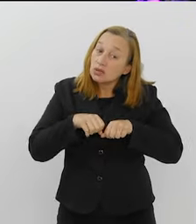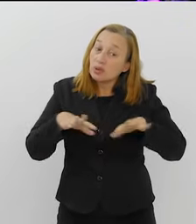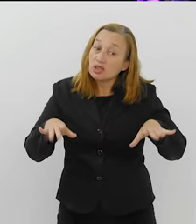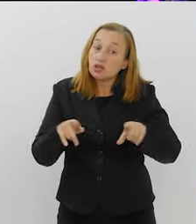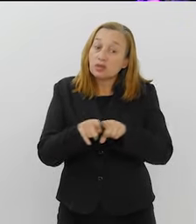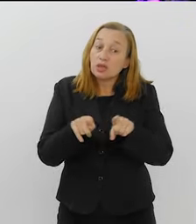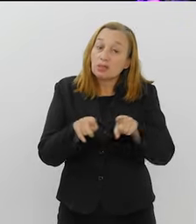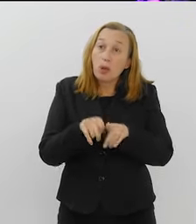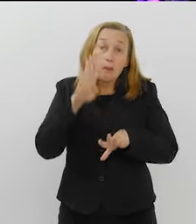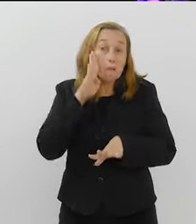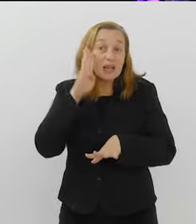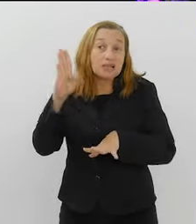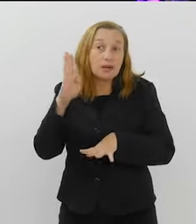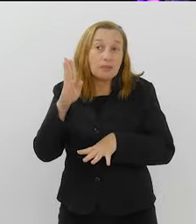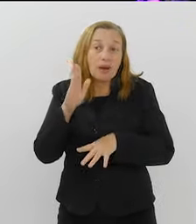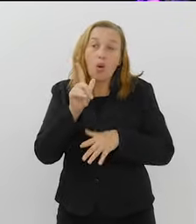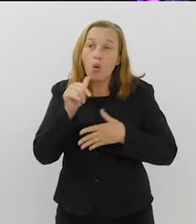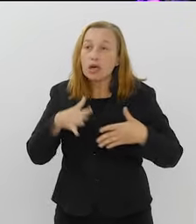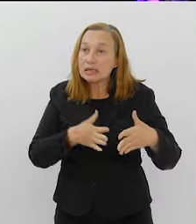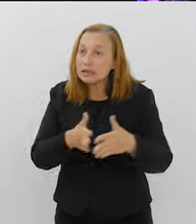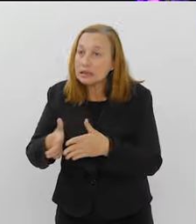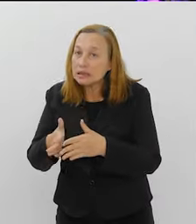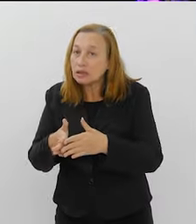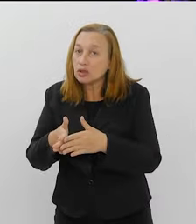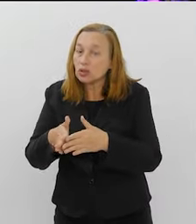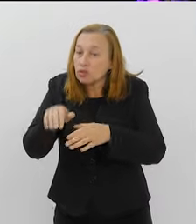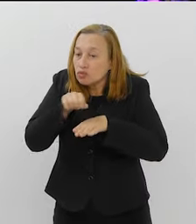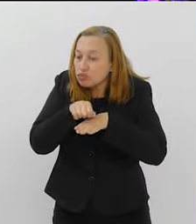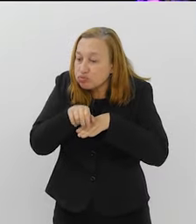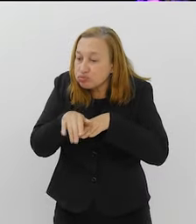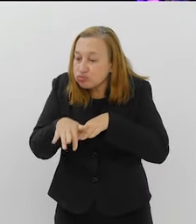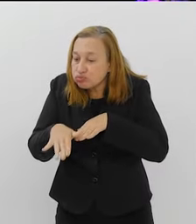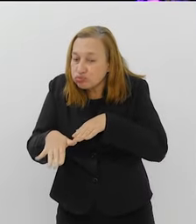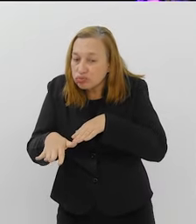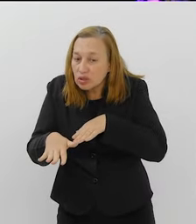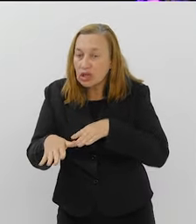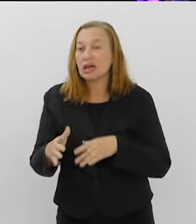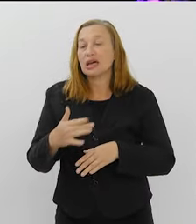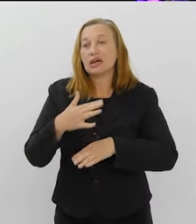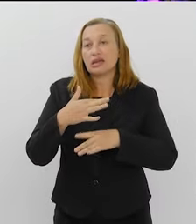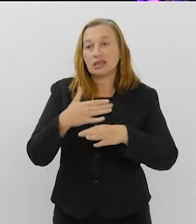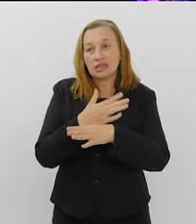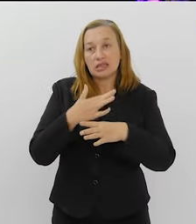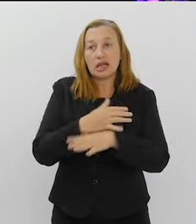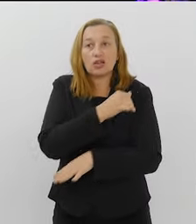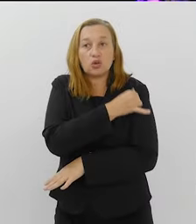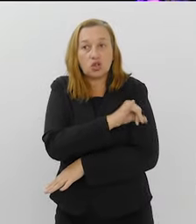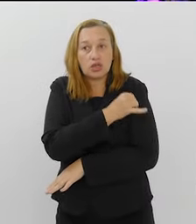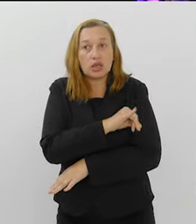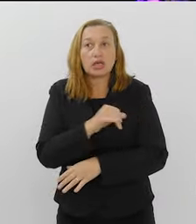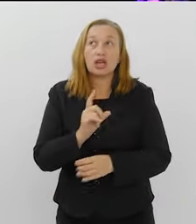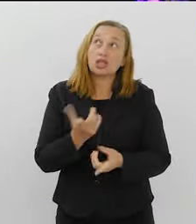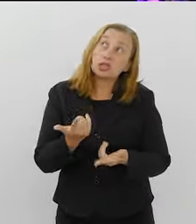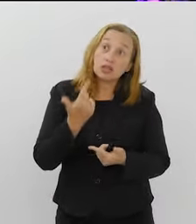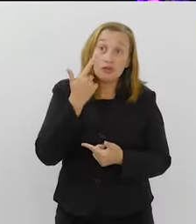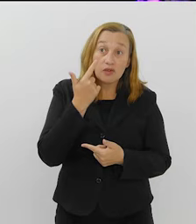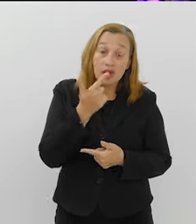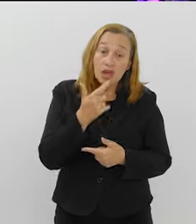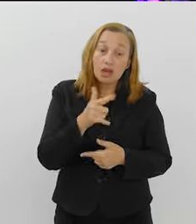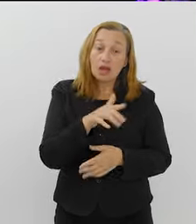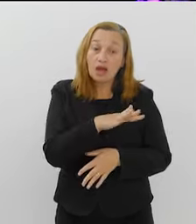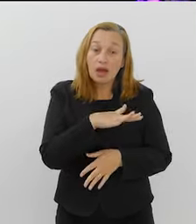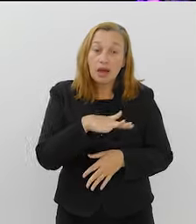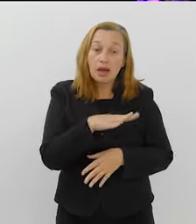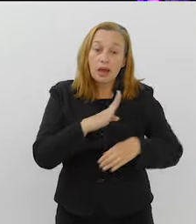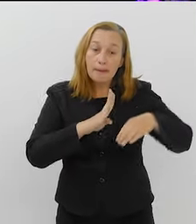expandiu para os principais rios de escoamento de água pluvial aqui na cidade do Rio de Janeiro. Então, a gente cobre ali a